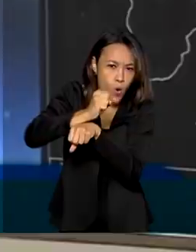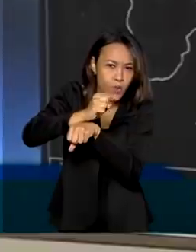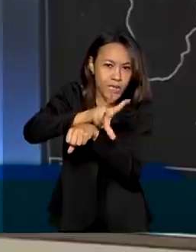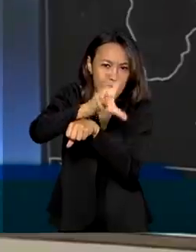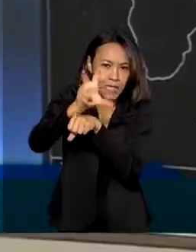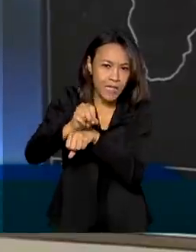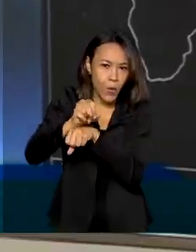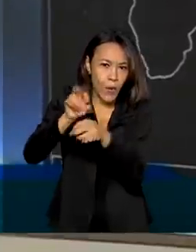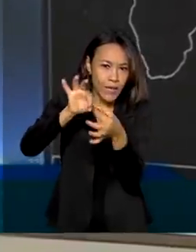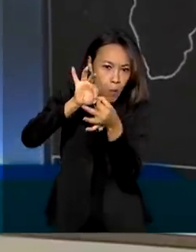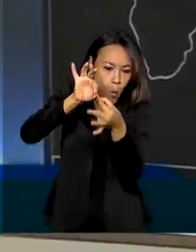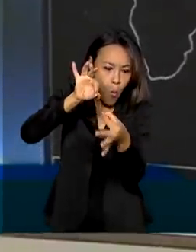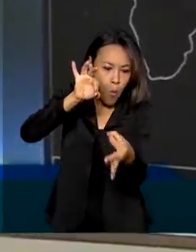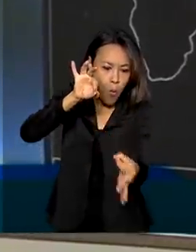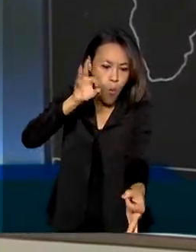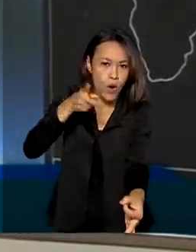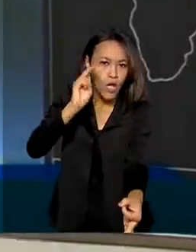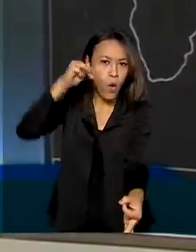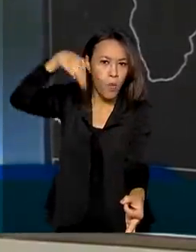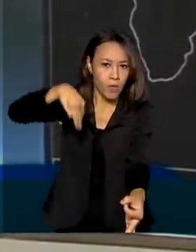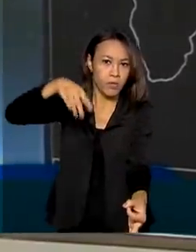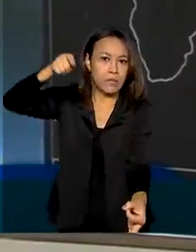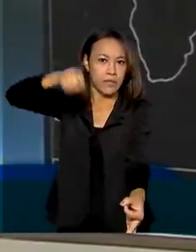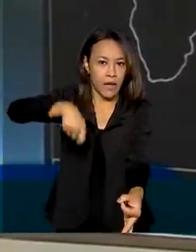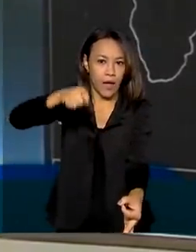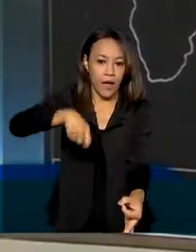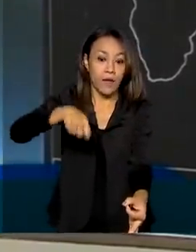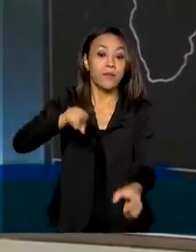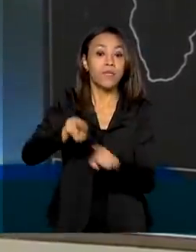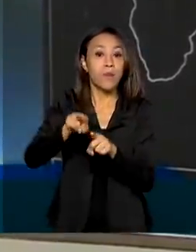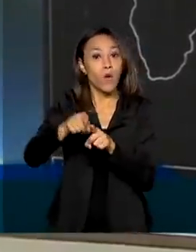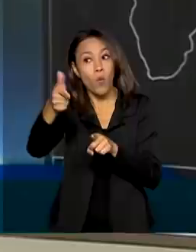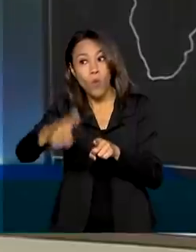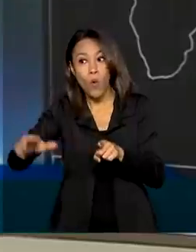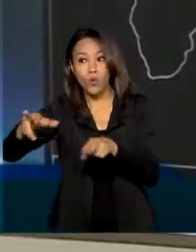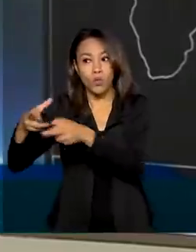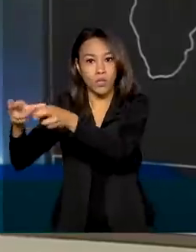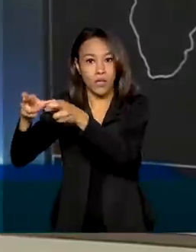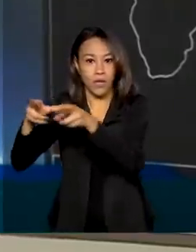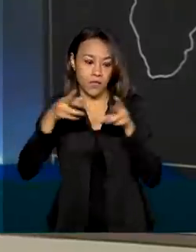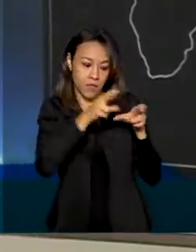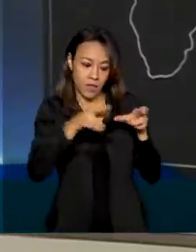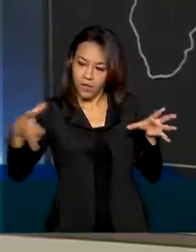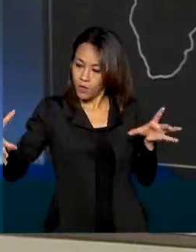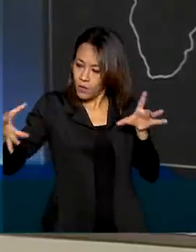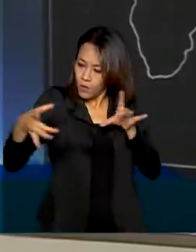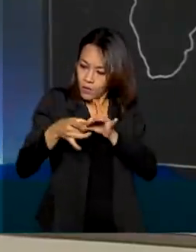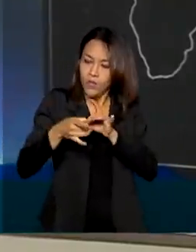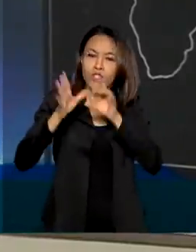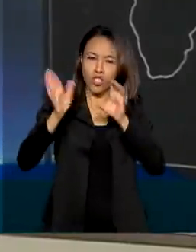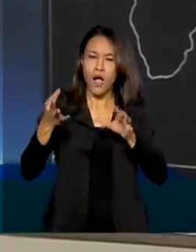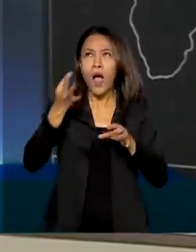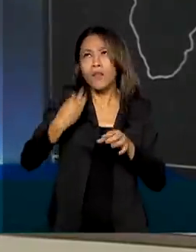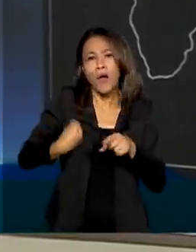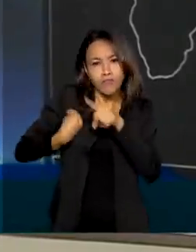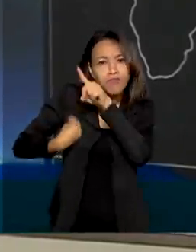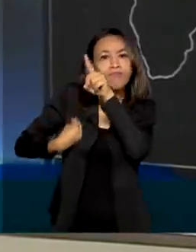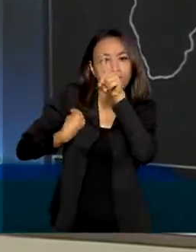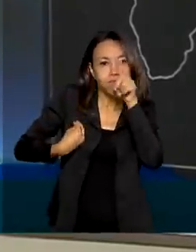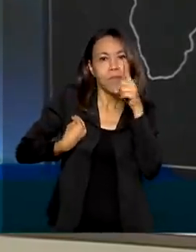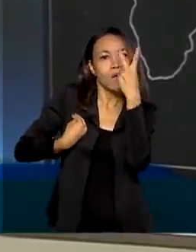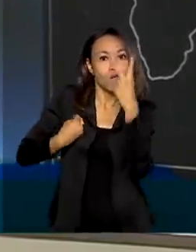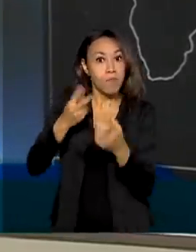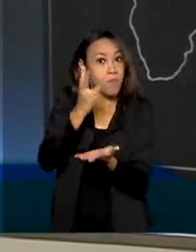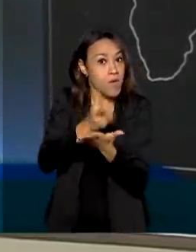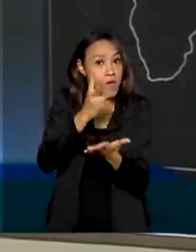quilômetros em alta resolução. Com a operação em conjunto com outros dois satélites que já estão em órbita e têm o mesmo tipo de